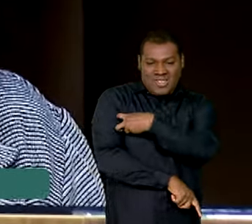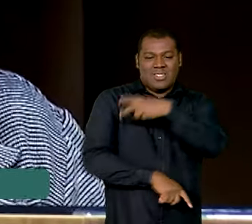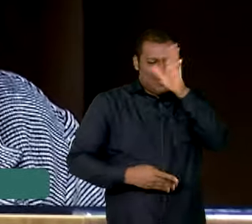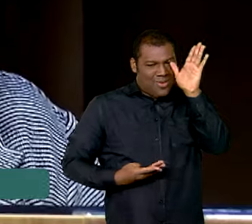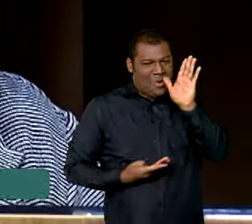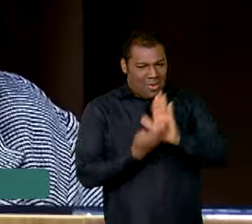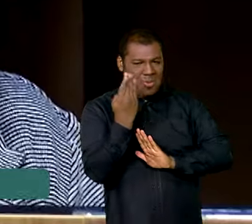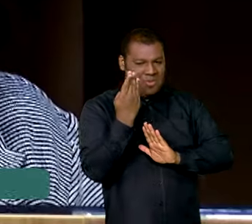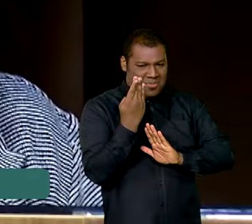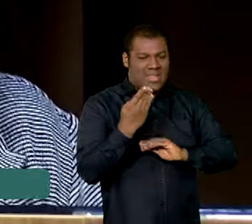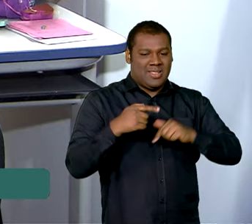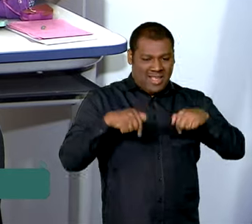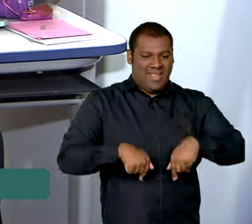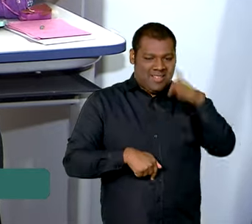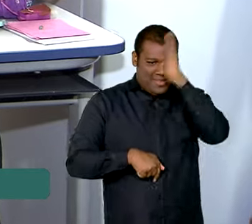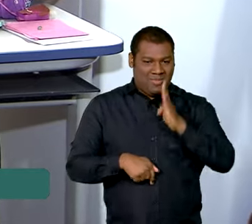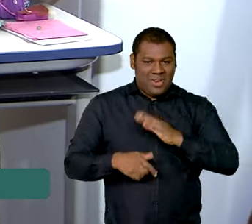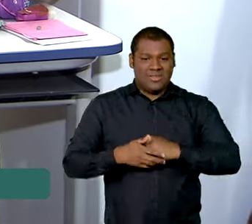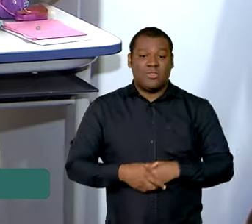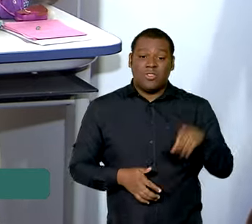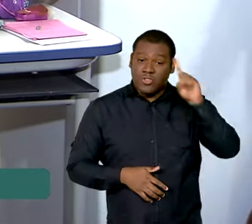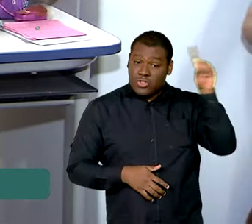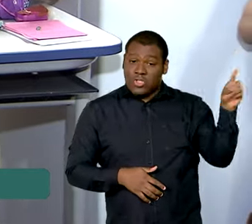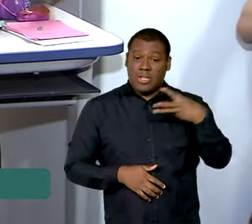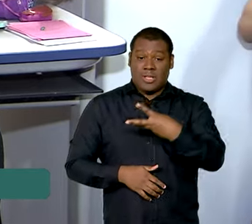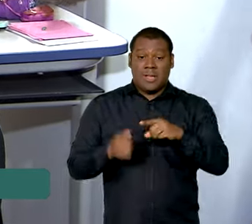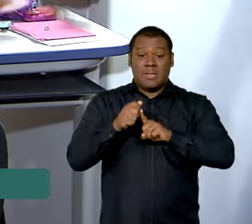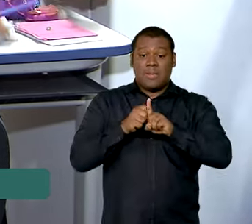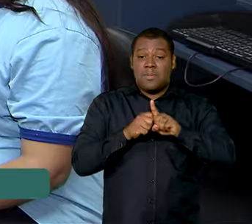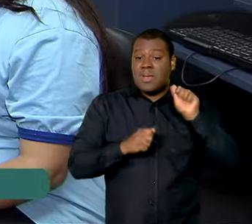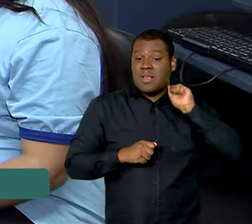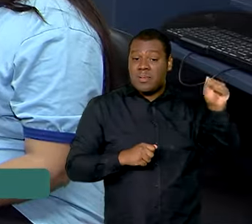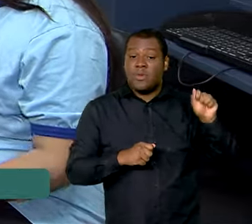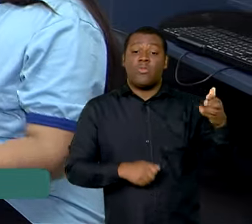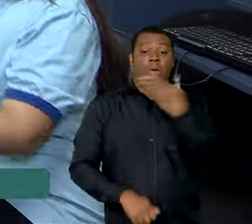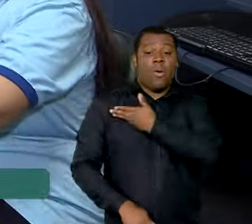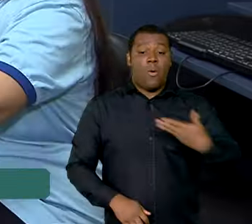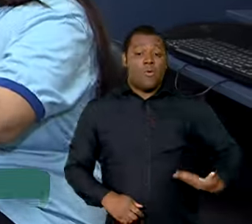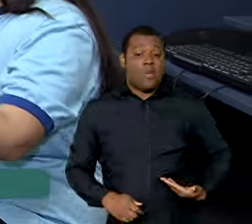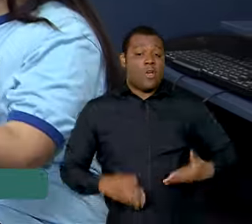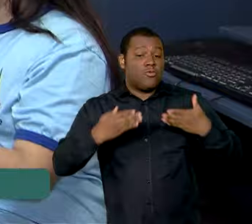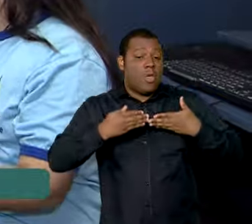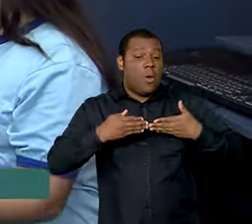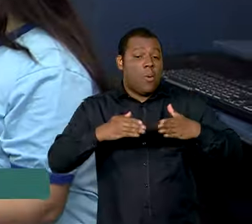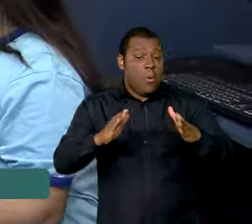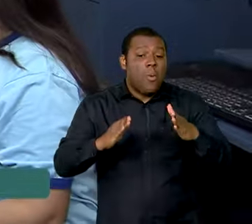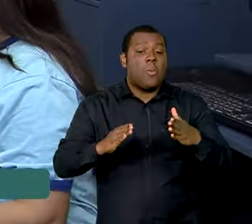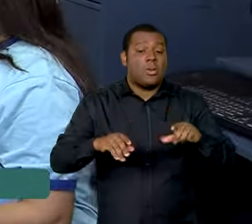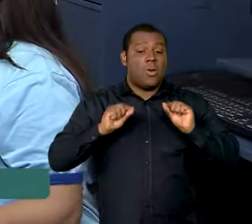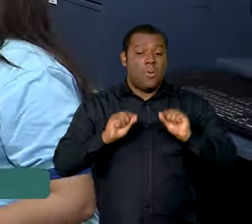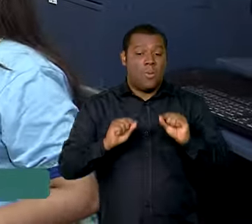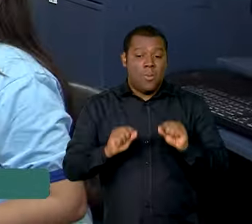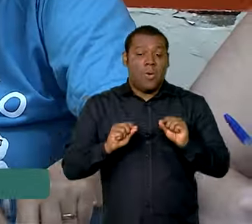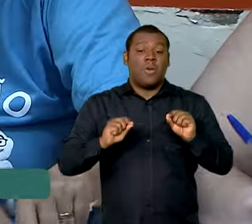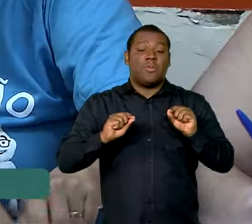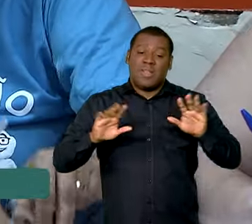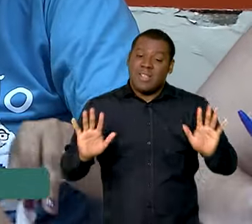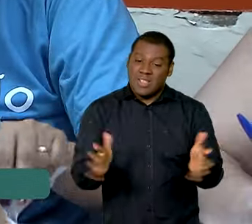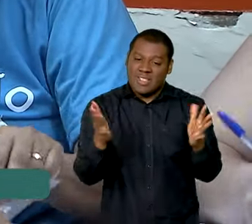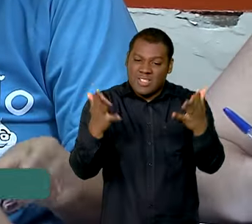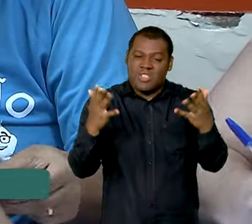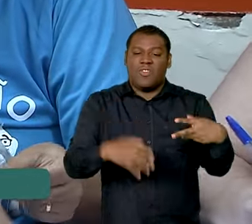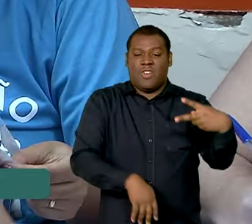coberturas vacinais no Brasil. No dia 3 de abril deste ano, o governo iniciou o Movimento Nacional pela